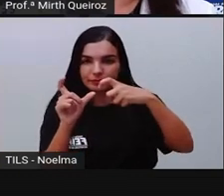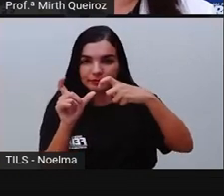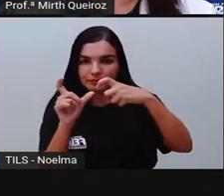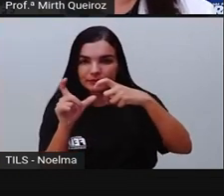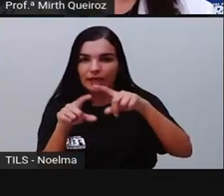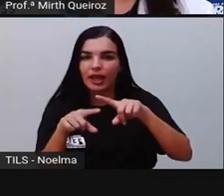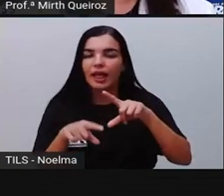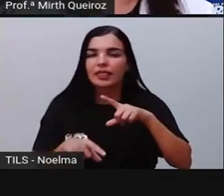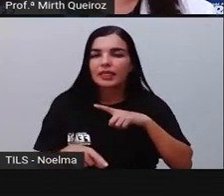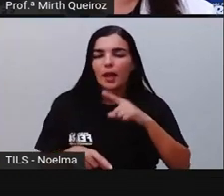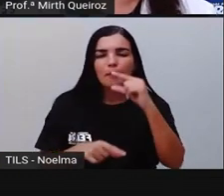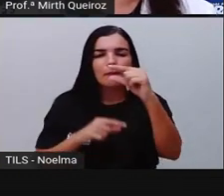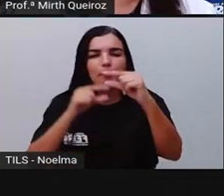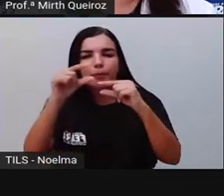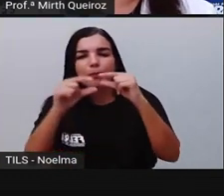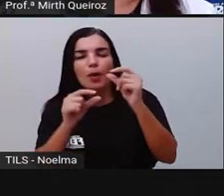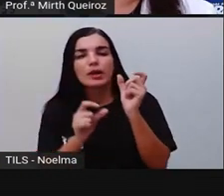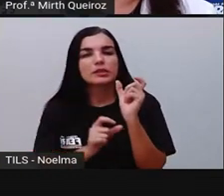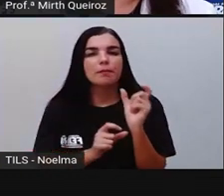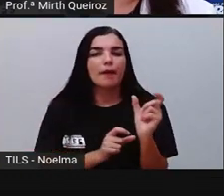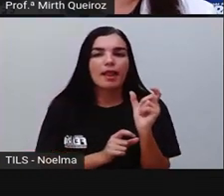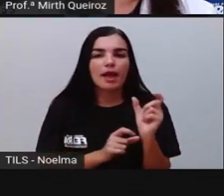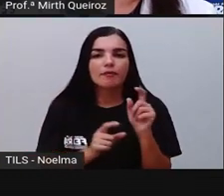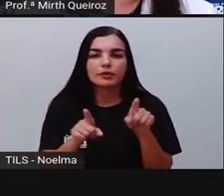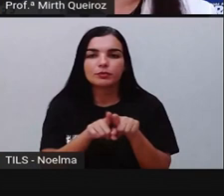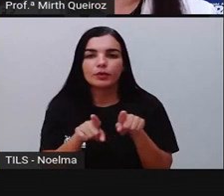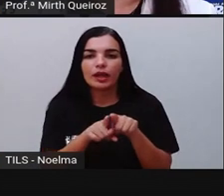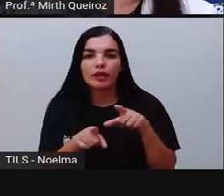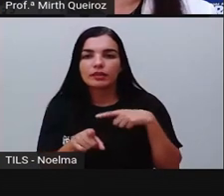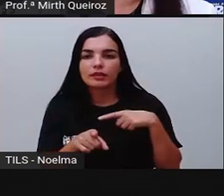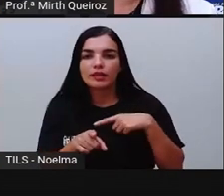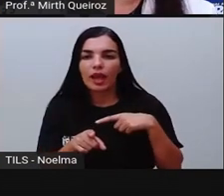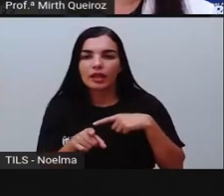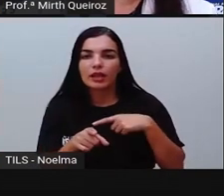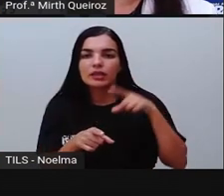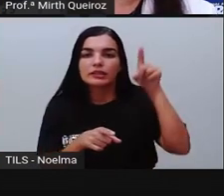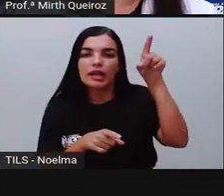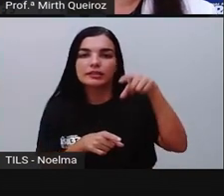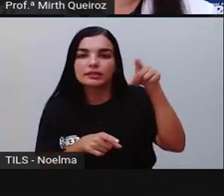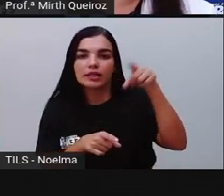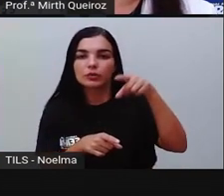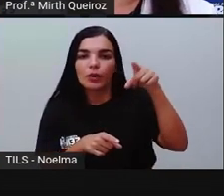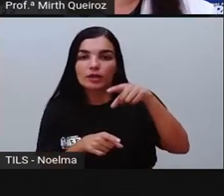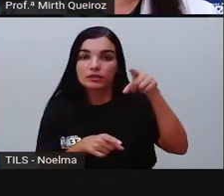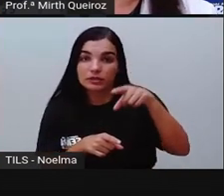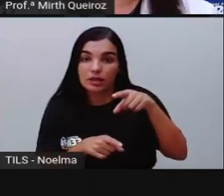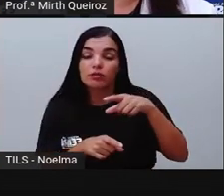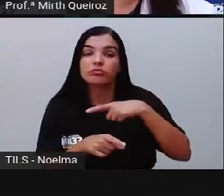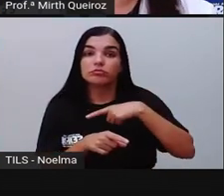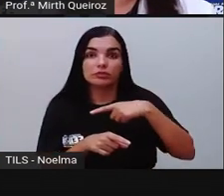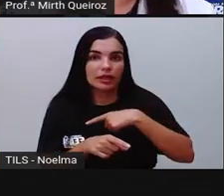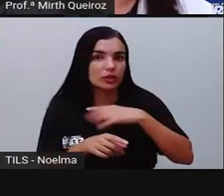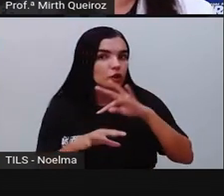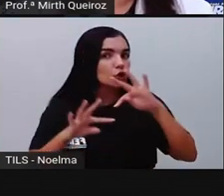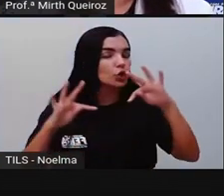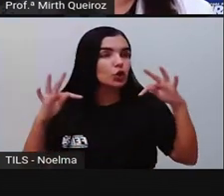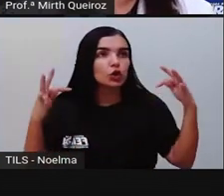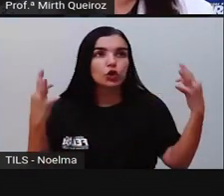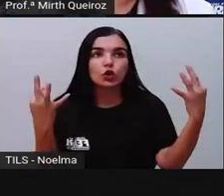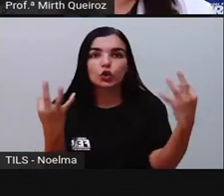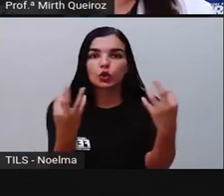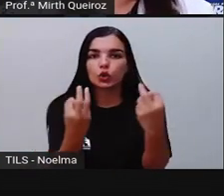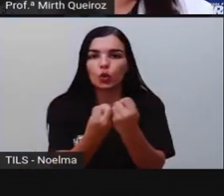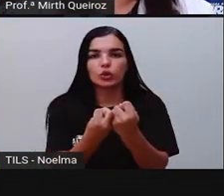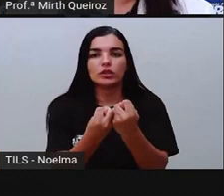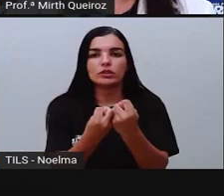poucas. De modo que todas as palavras proparoxítonas, elas vão levar o acento gráfico, independente da